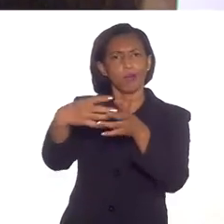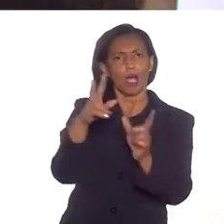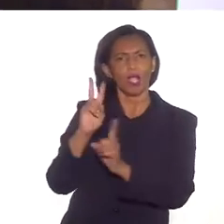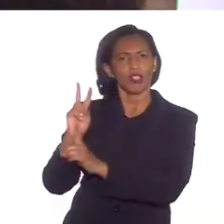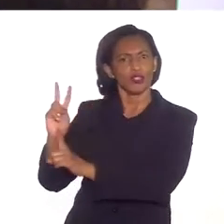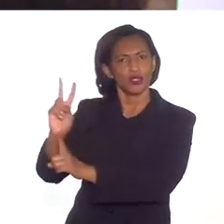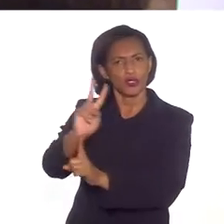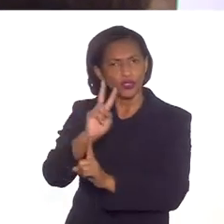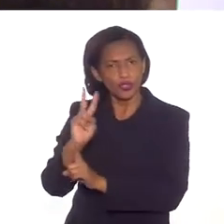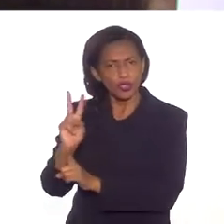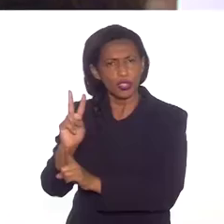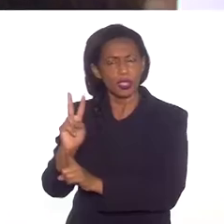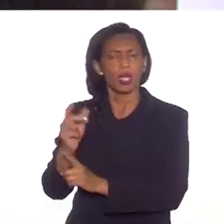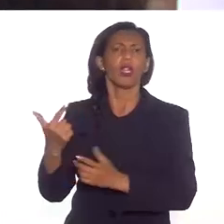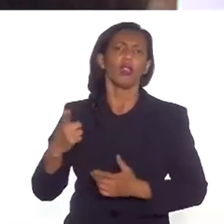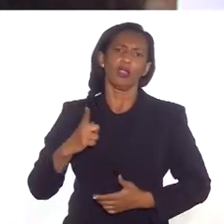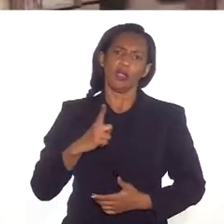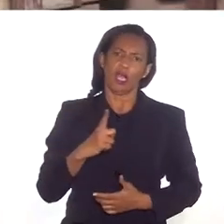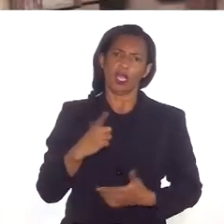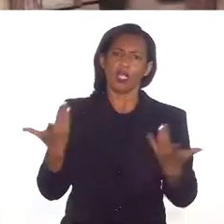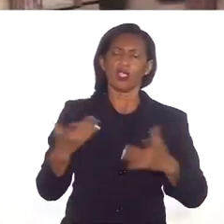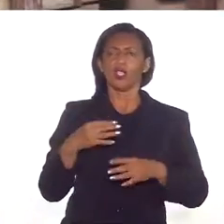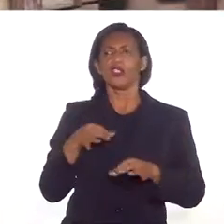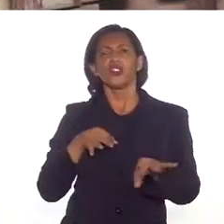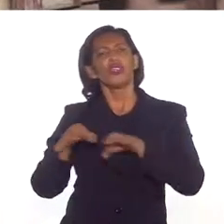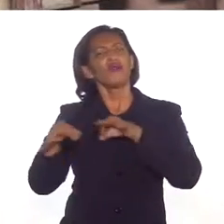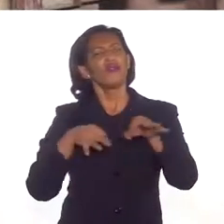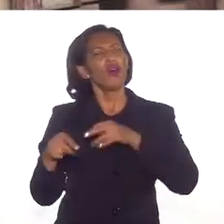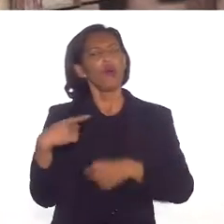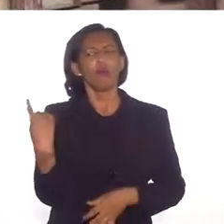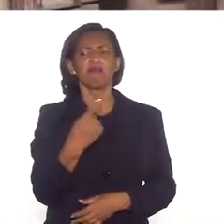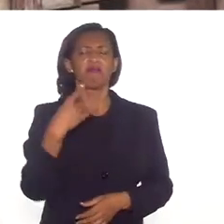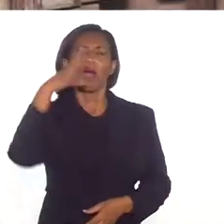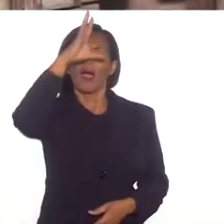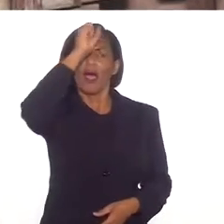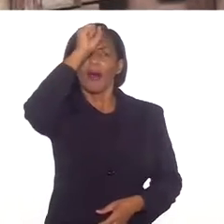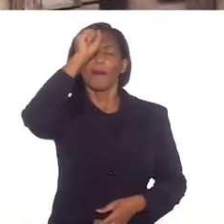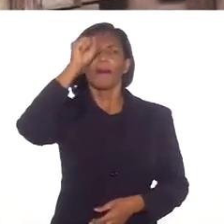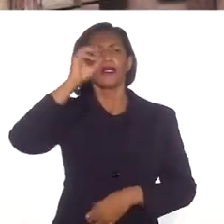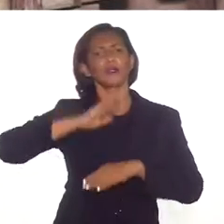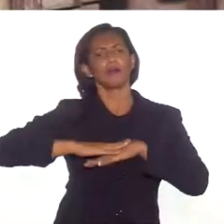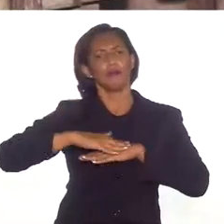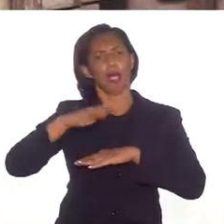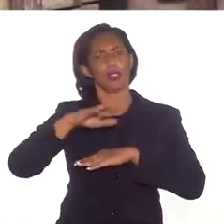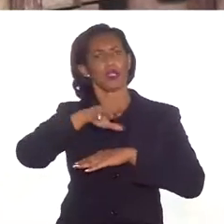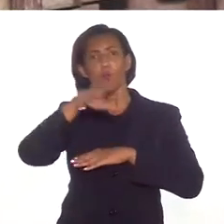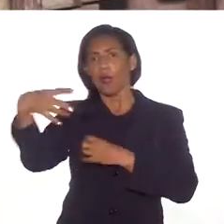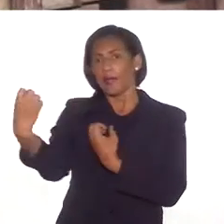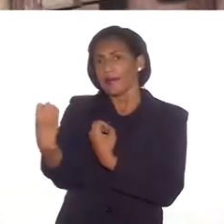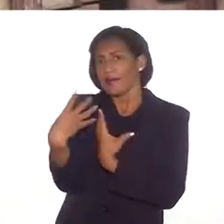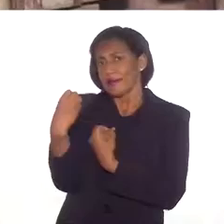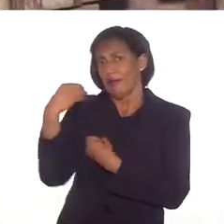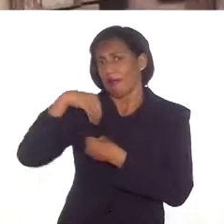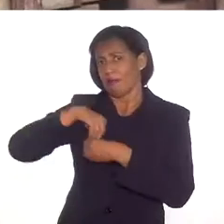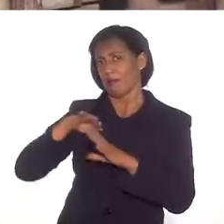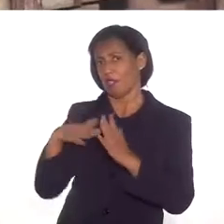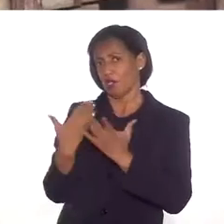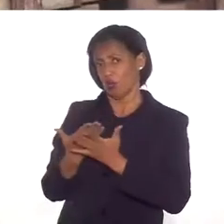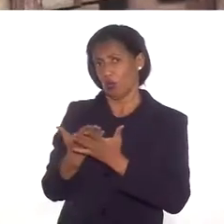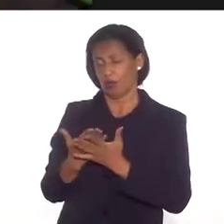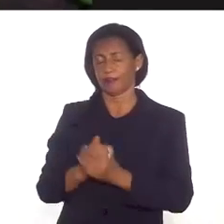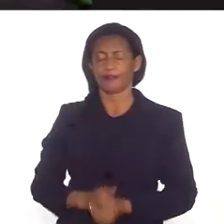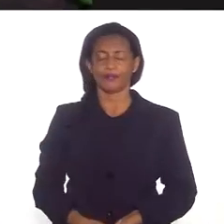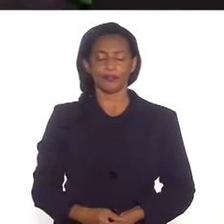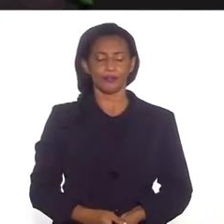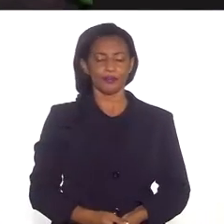também, de povos. De que forma a gente consegue aprender mais sobre isso? Isso não é ensinado nas escolas? É